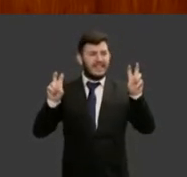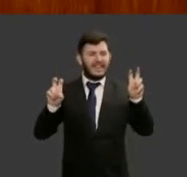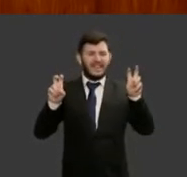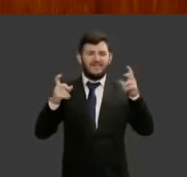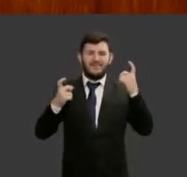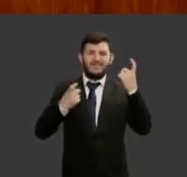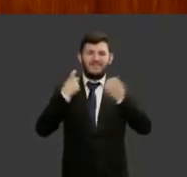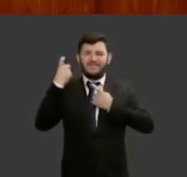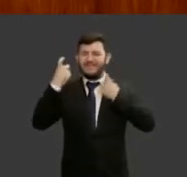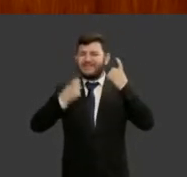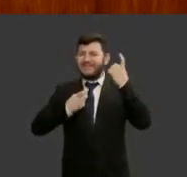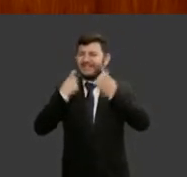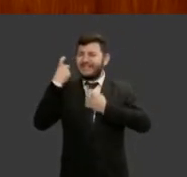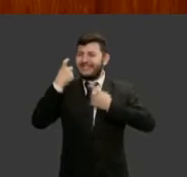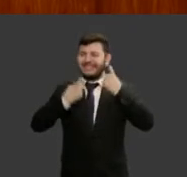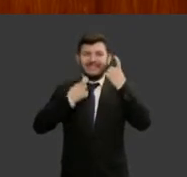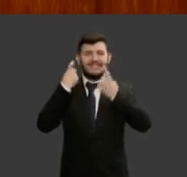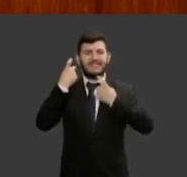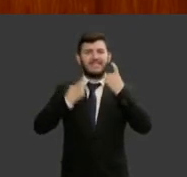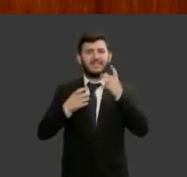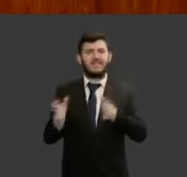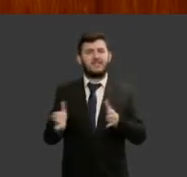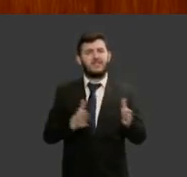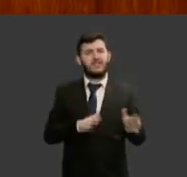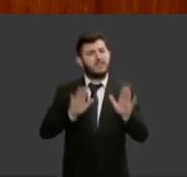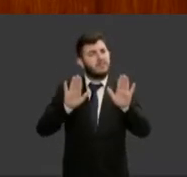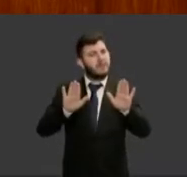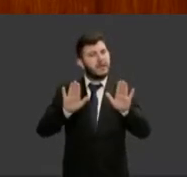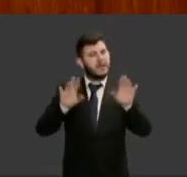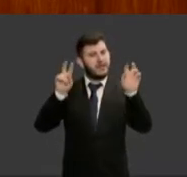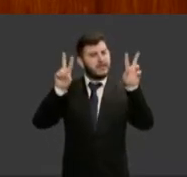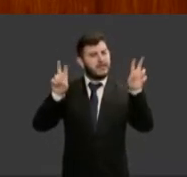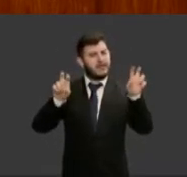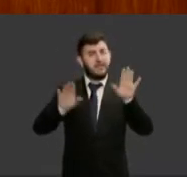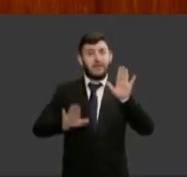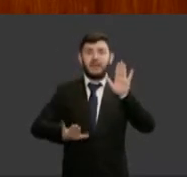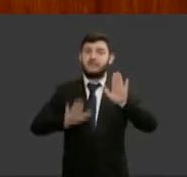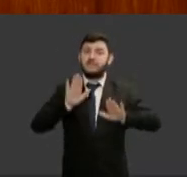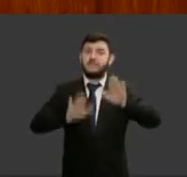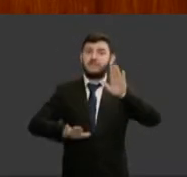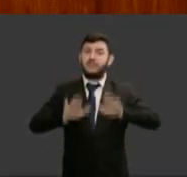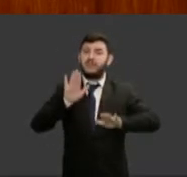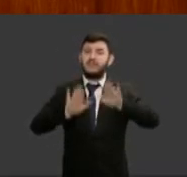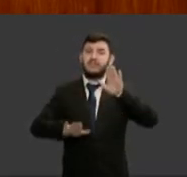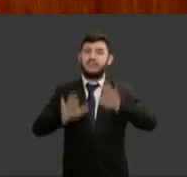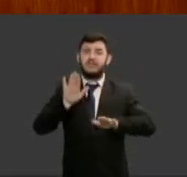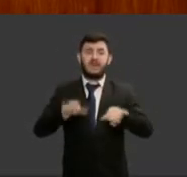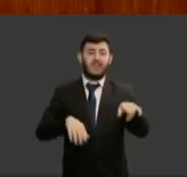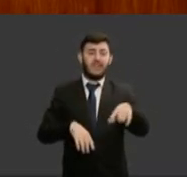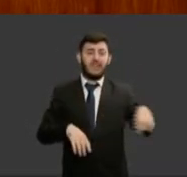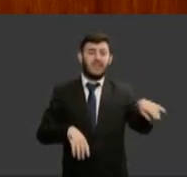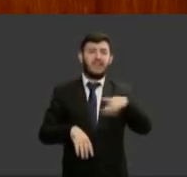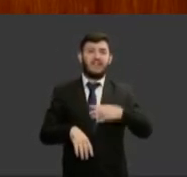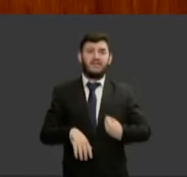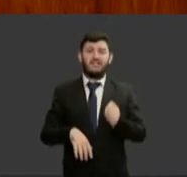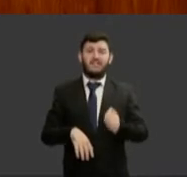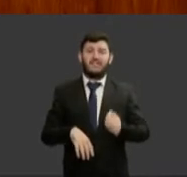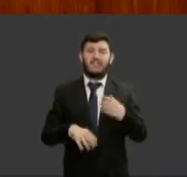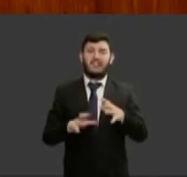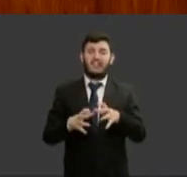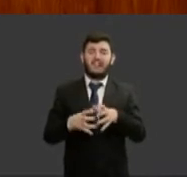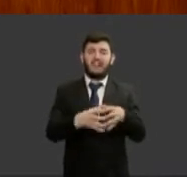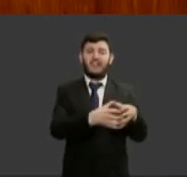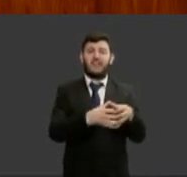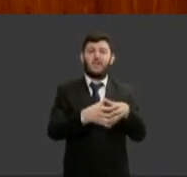estou lendo entre aspas corre o risco de ser submetidas a violência por uma convivência da qual leva a uma